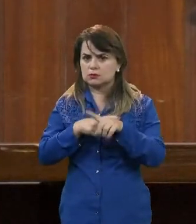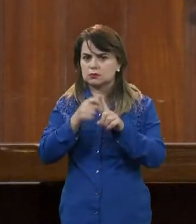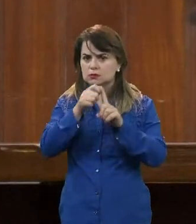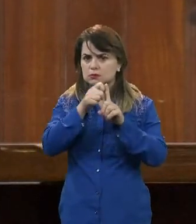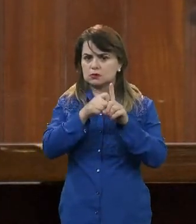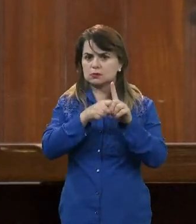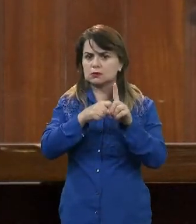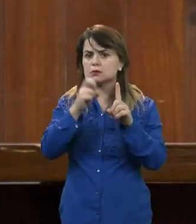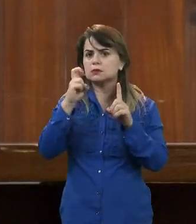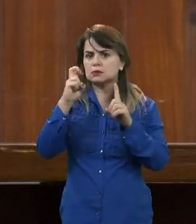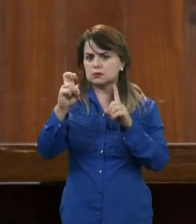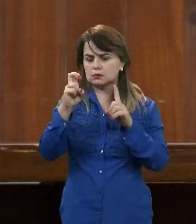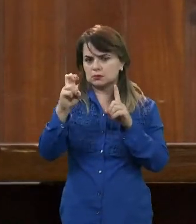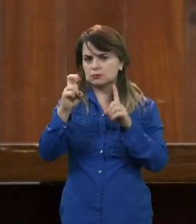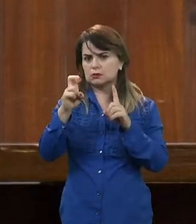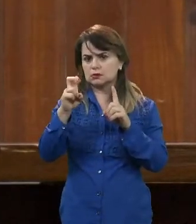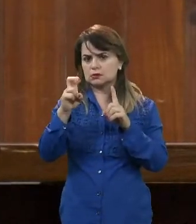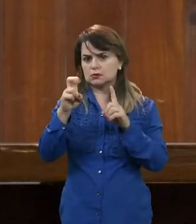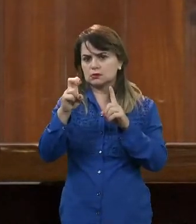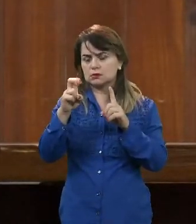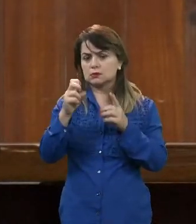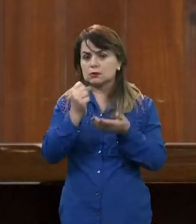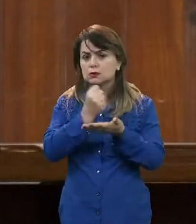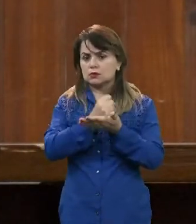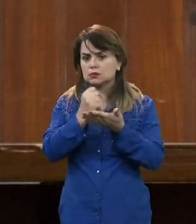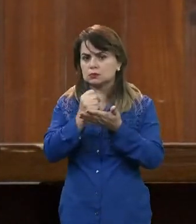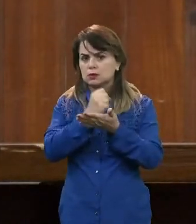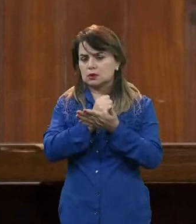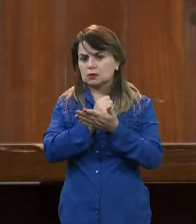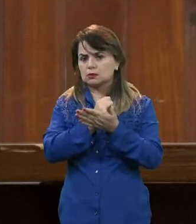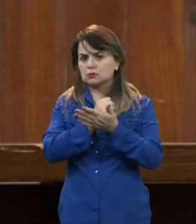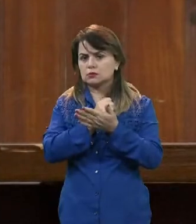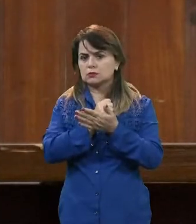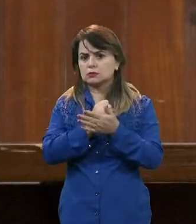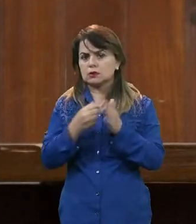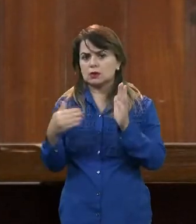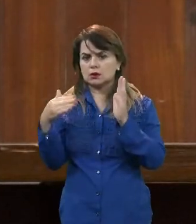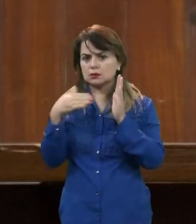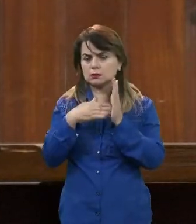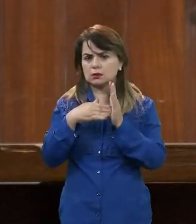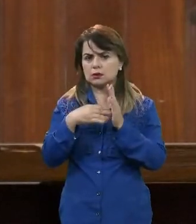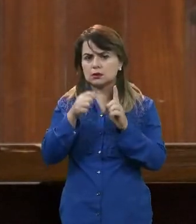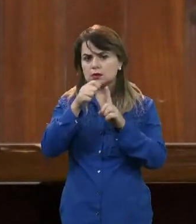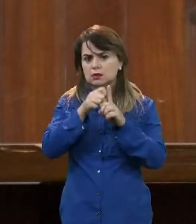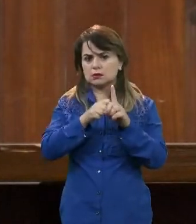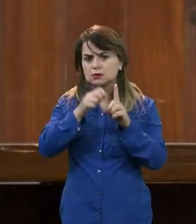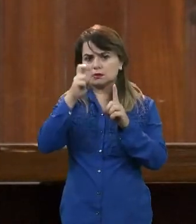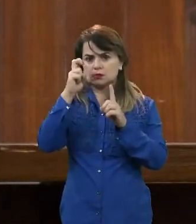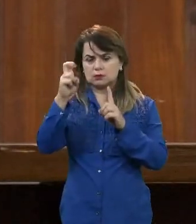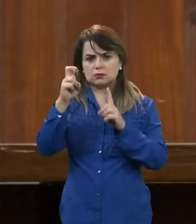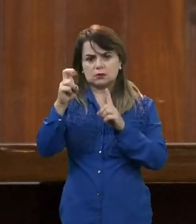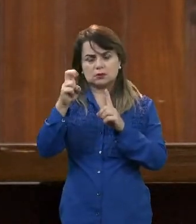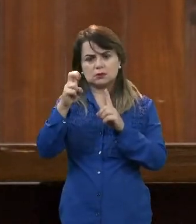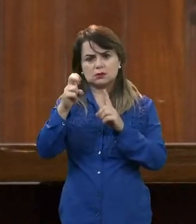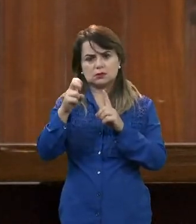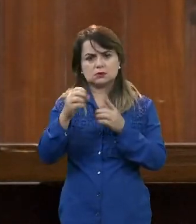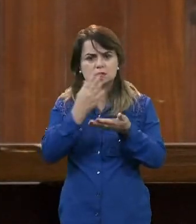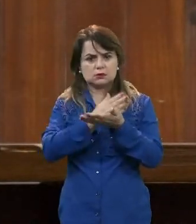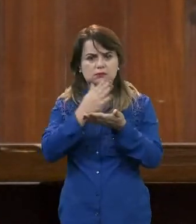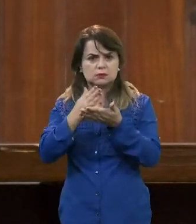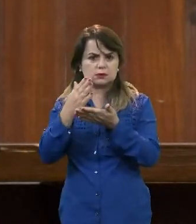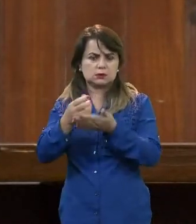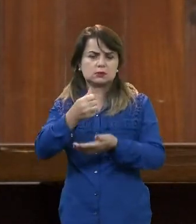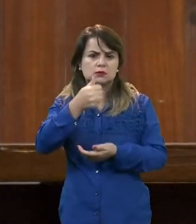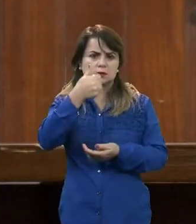e o prazo do contrato de até 120, ou seja, cinco meses de carência e 115 parcelas.